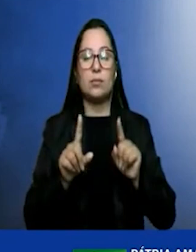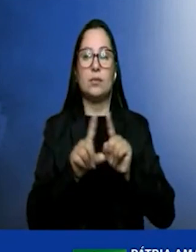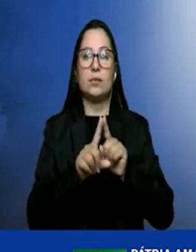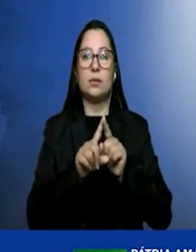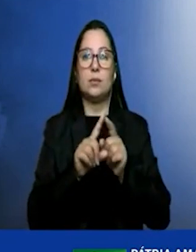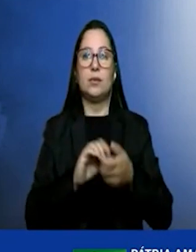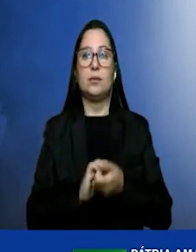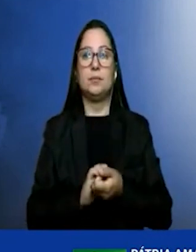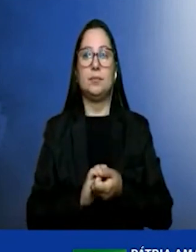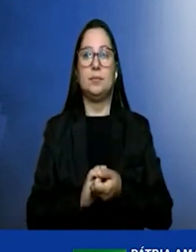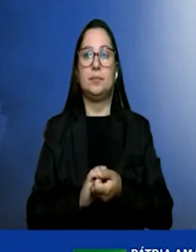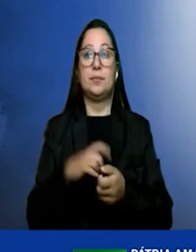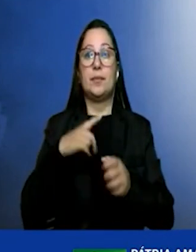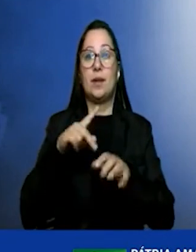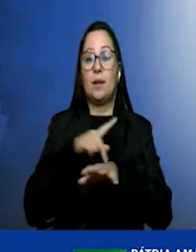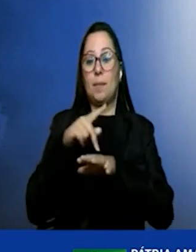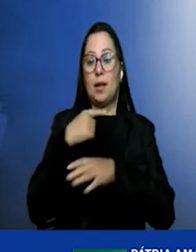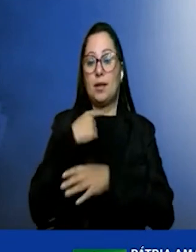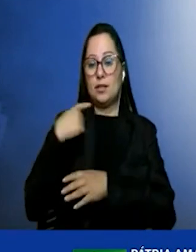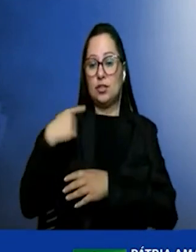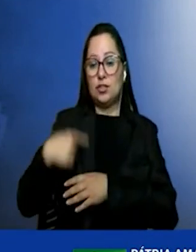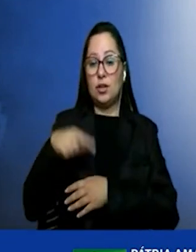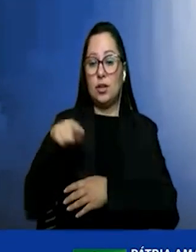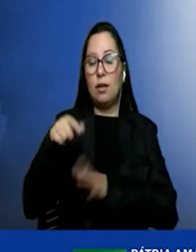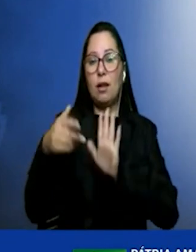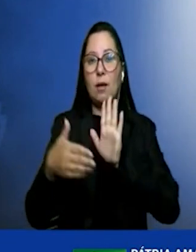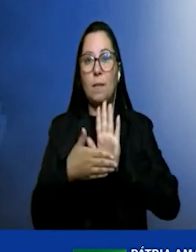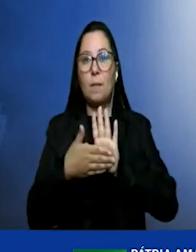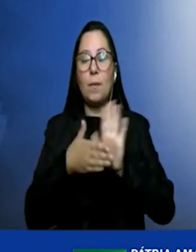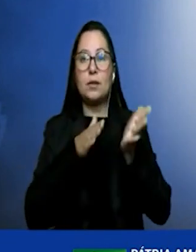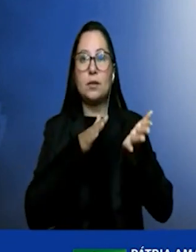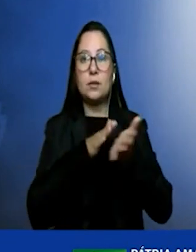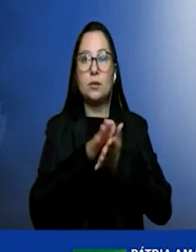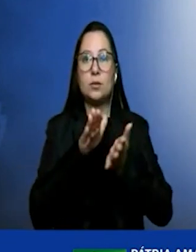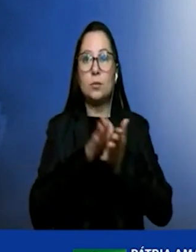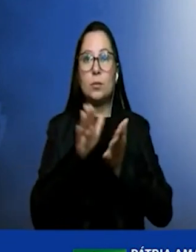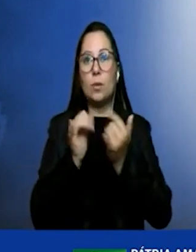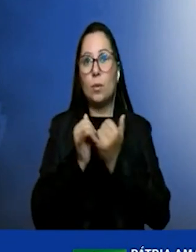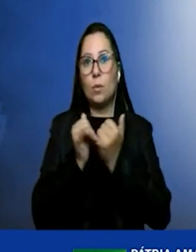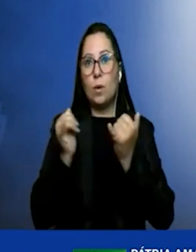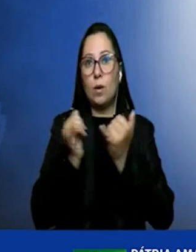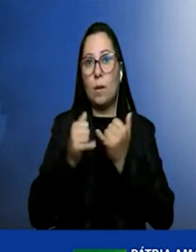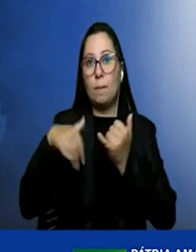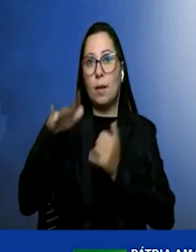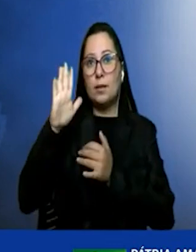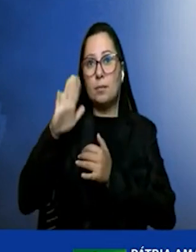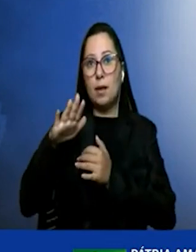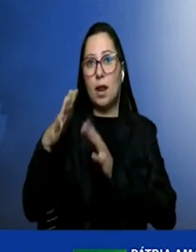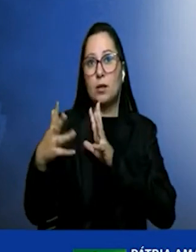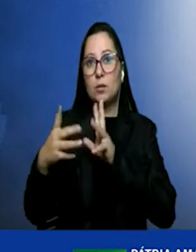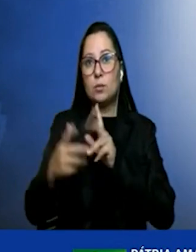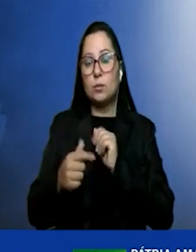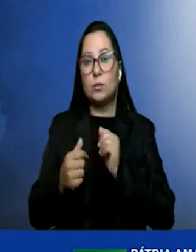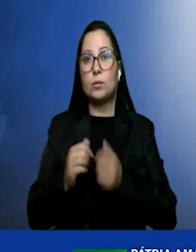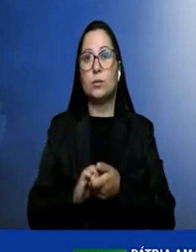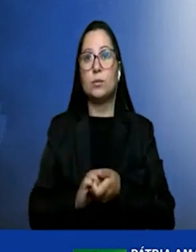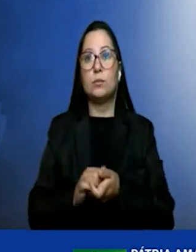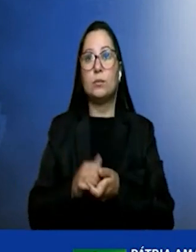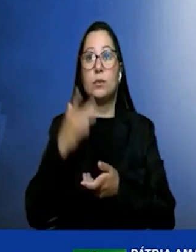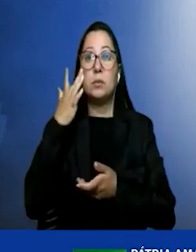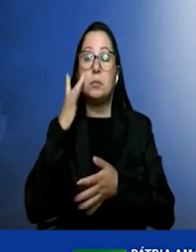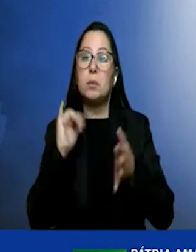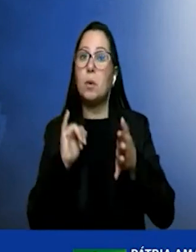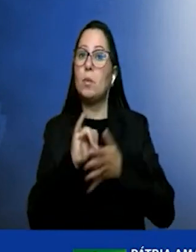a China porque a China está se propondo a produzir os eletroalizadores mais baratos do mundo, eu não sei se isso vai acontecer,